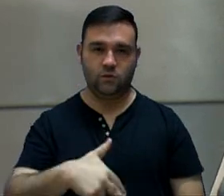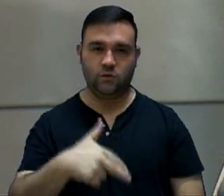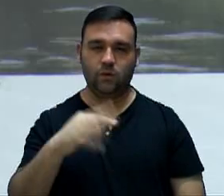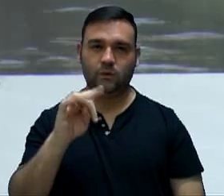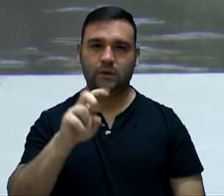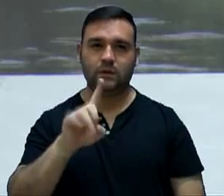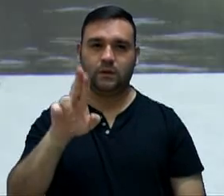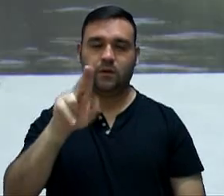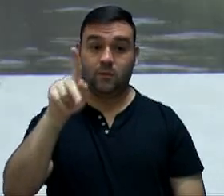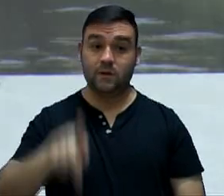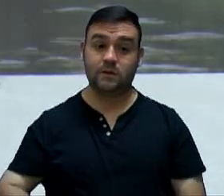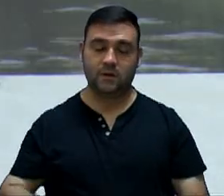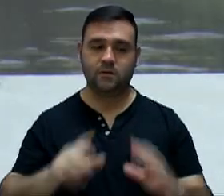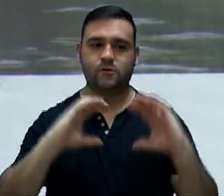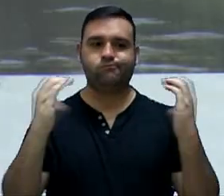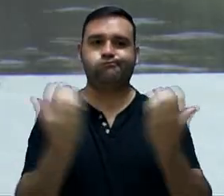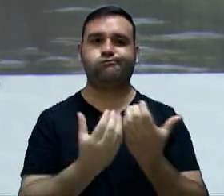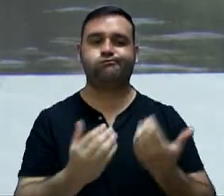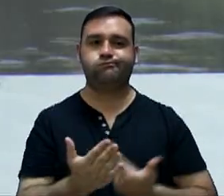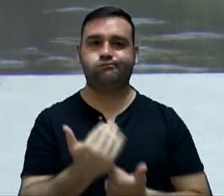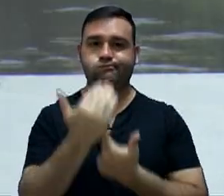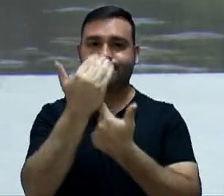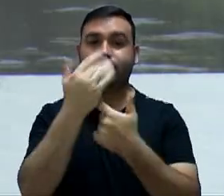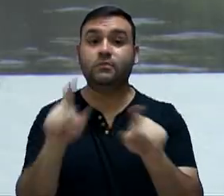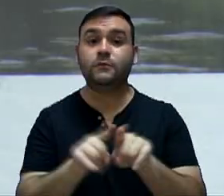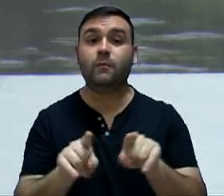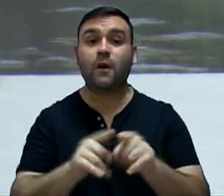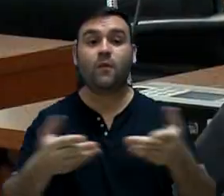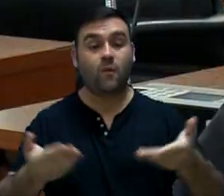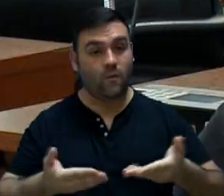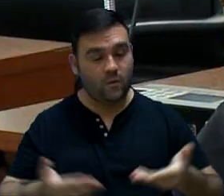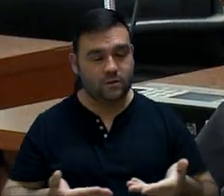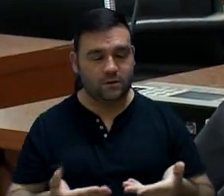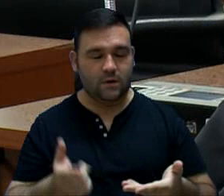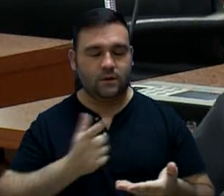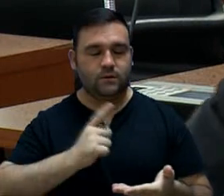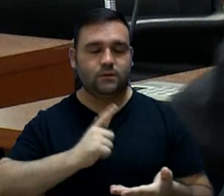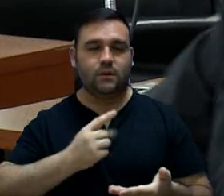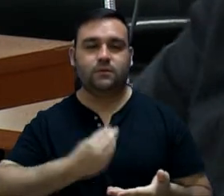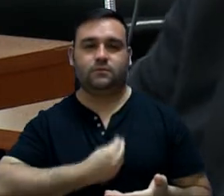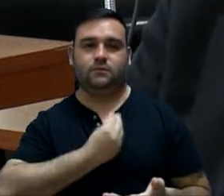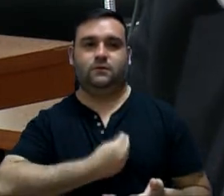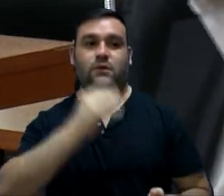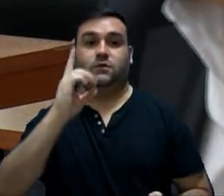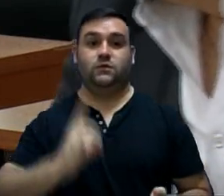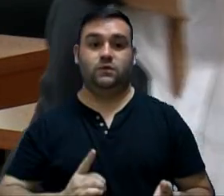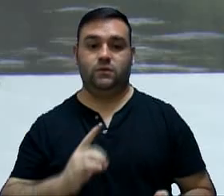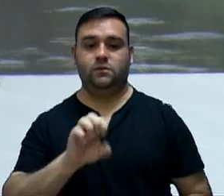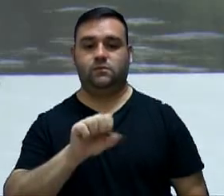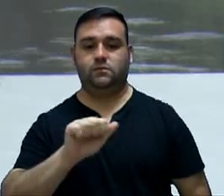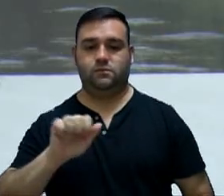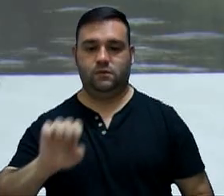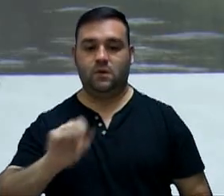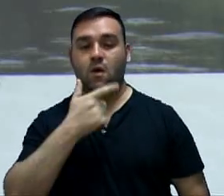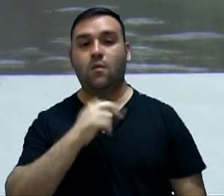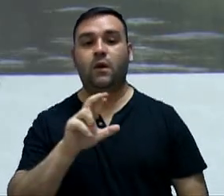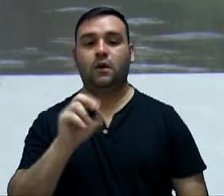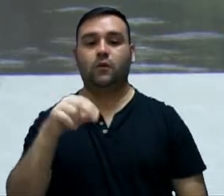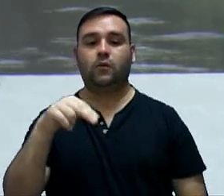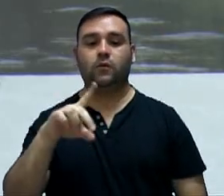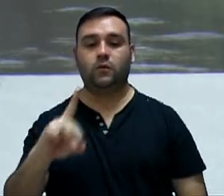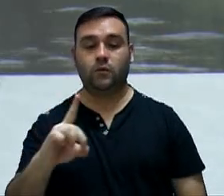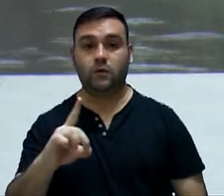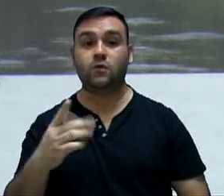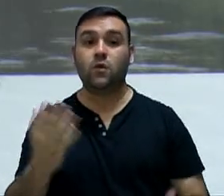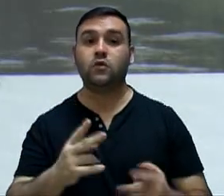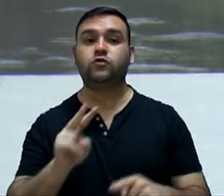presidente do Parque Tecnológico e, nesta ocasião, o diretor-geral do SAI, senhor Ronald Pereira, vai